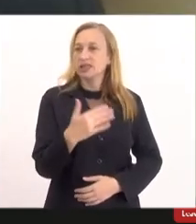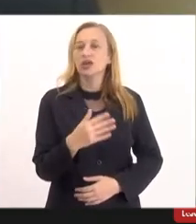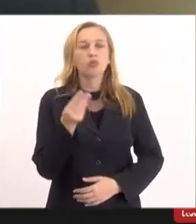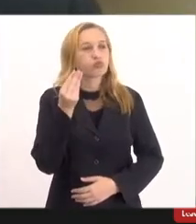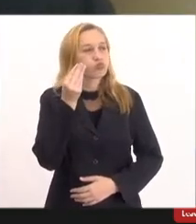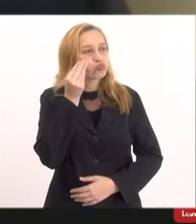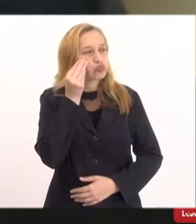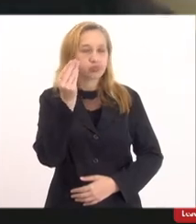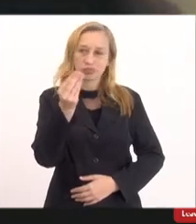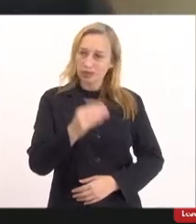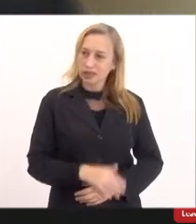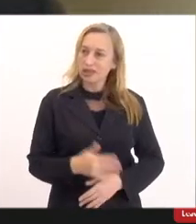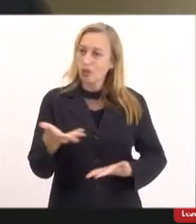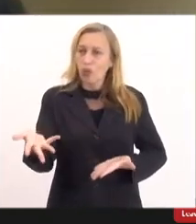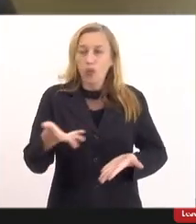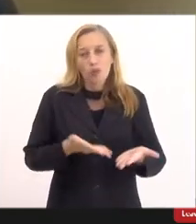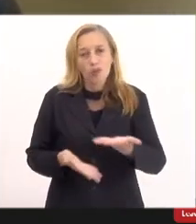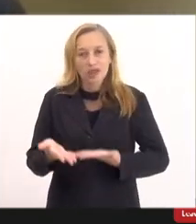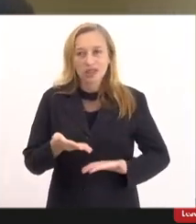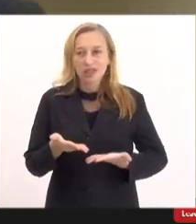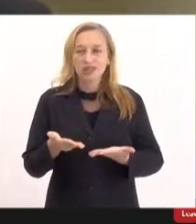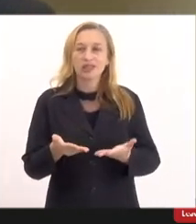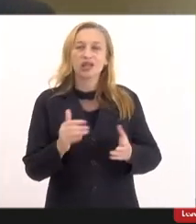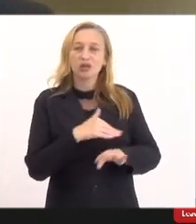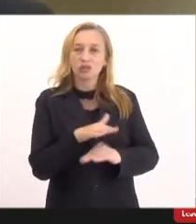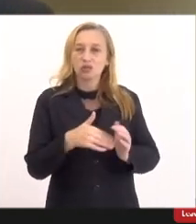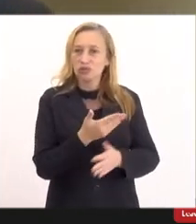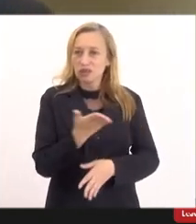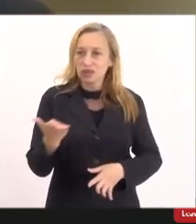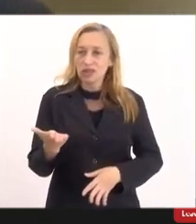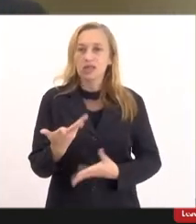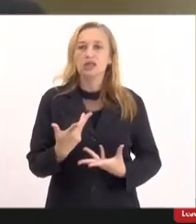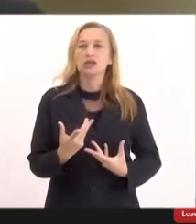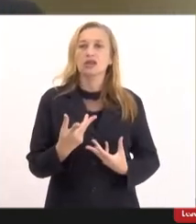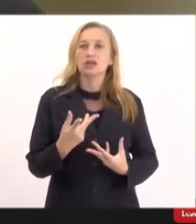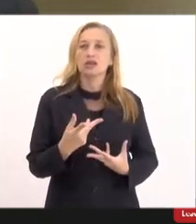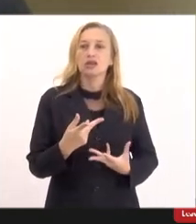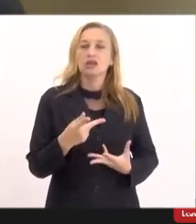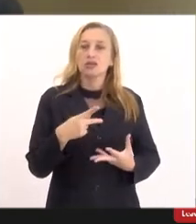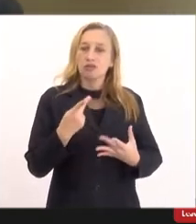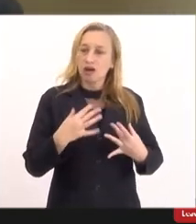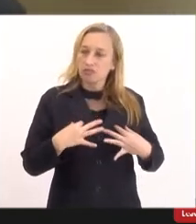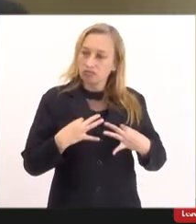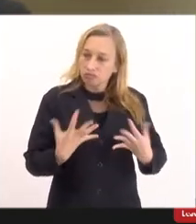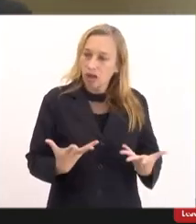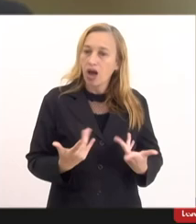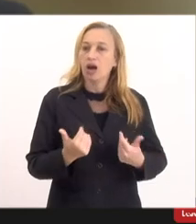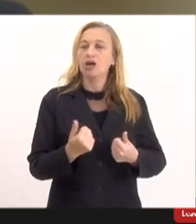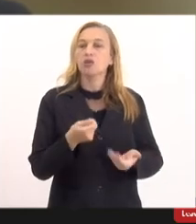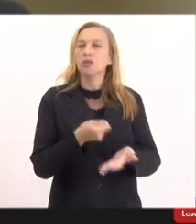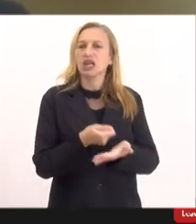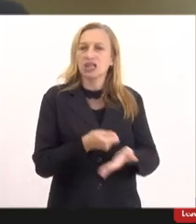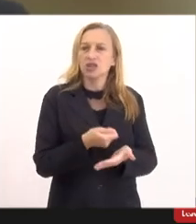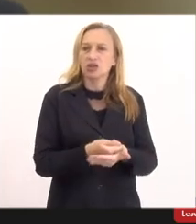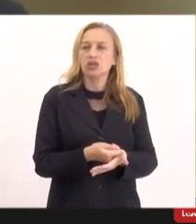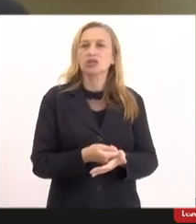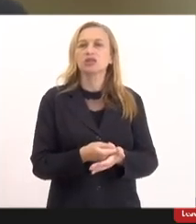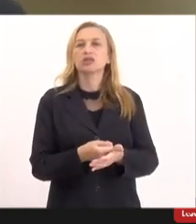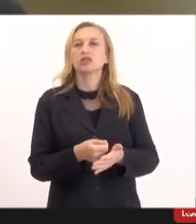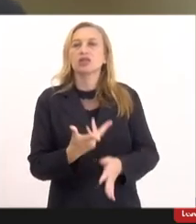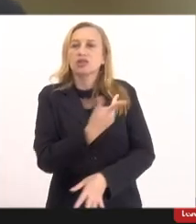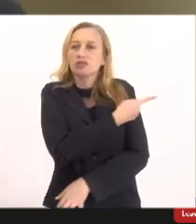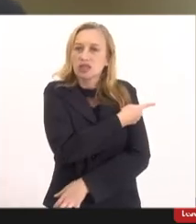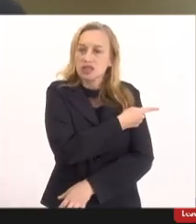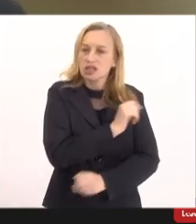oportunidade de ter compartilhado essa manhã com todas e todos reitero né nossa posição a respeito da obrigatoriedade dessas vacinas